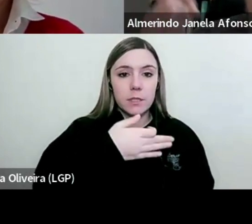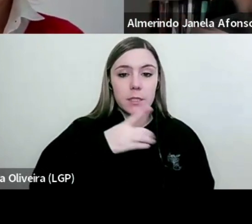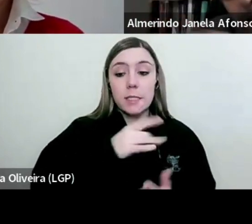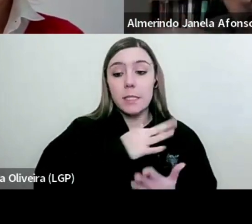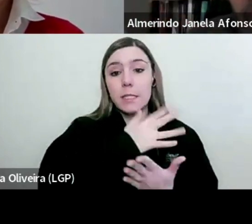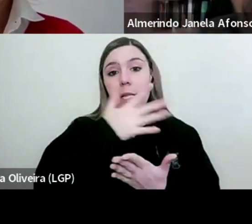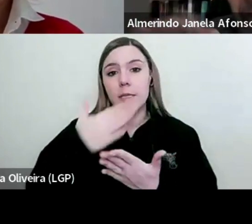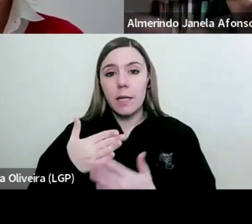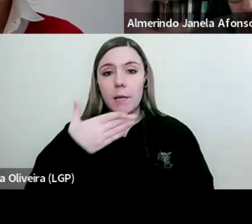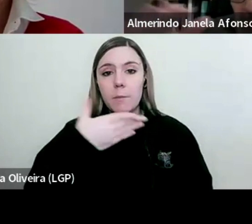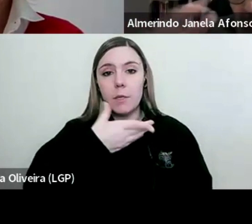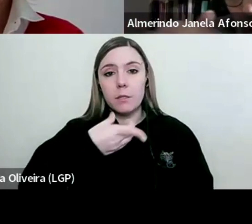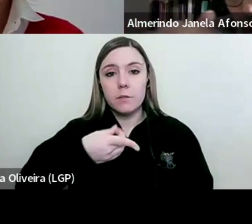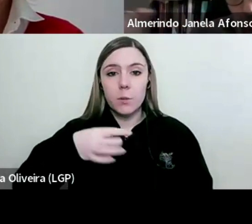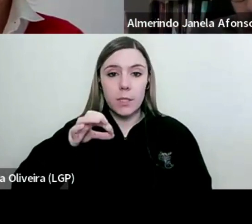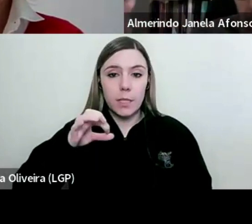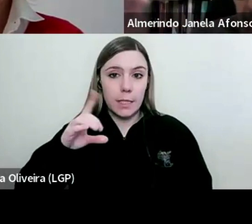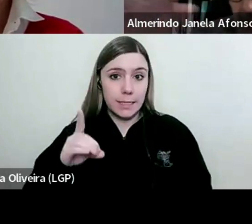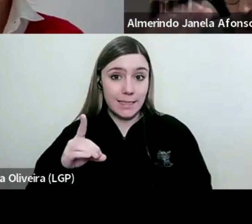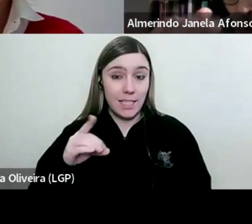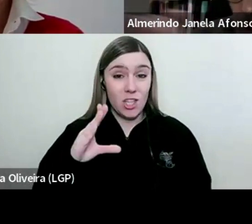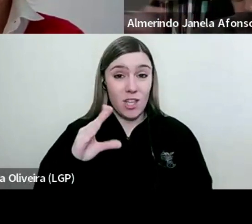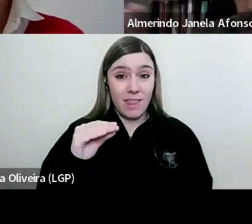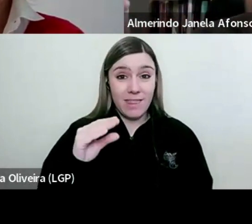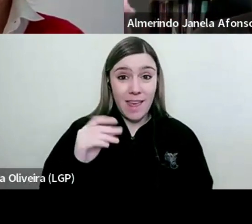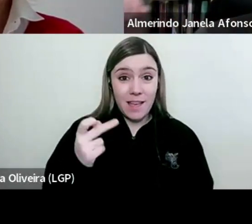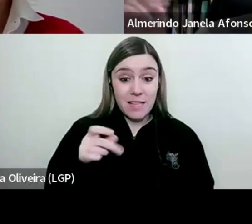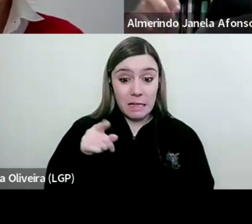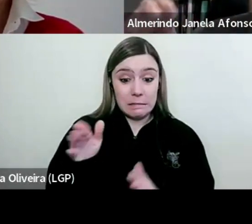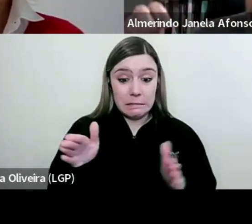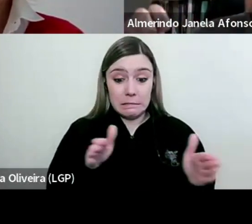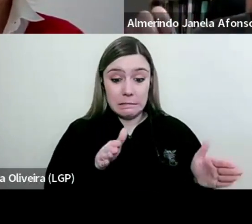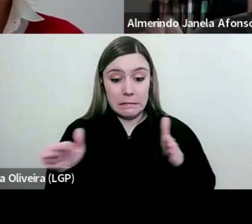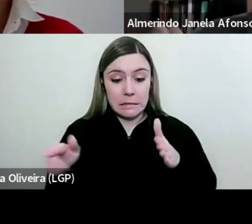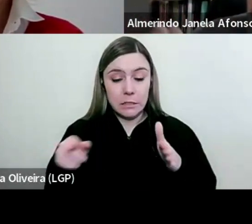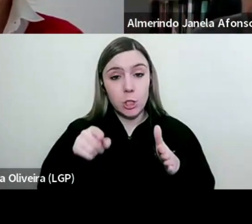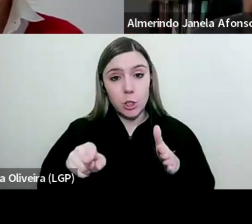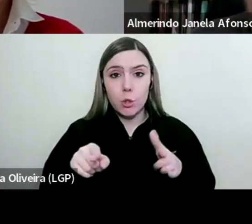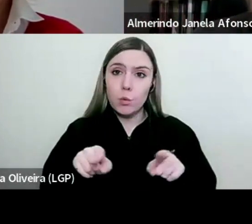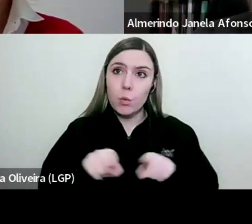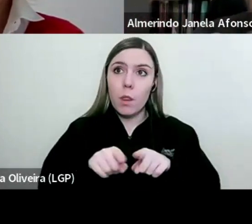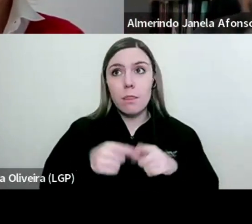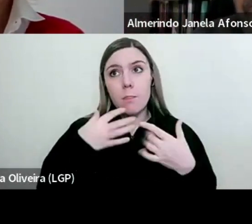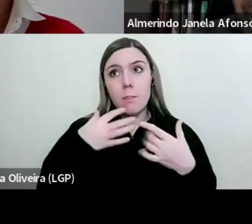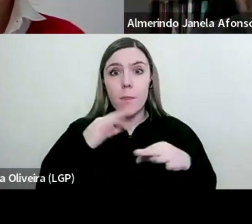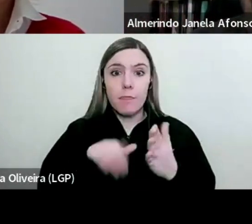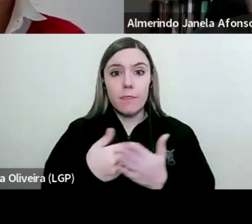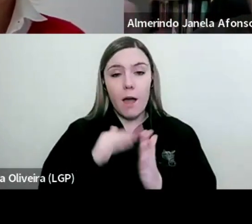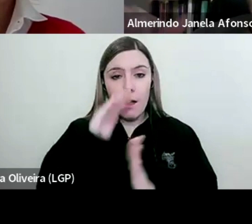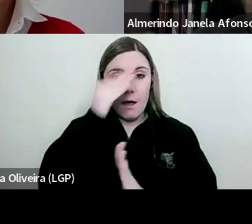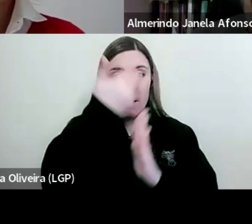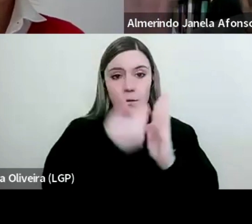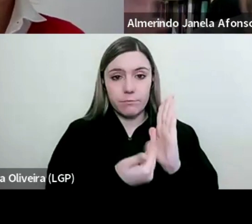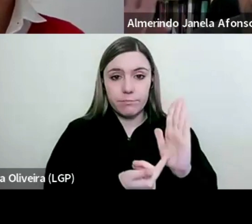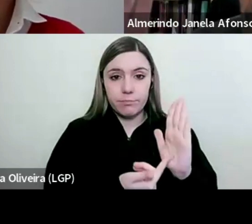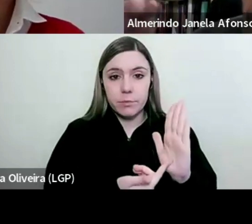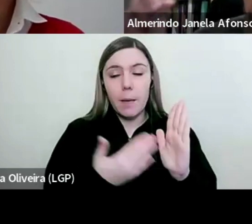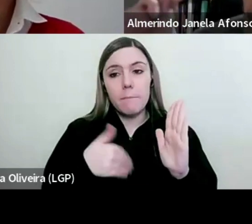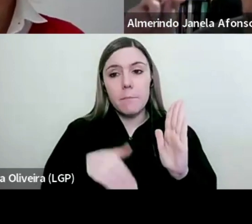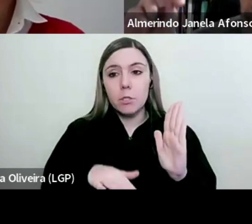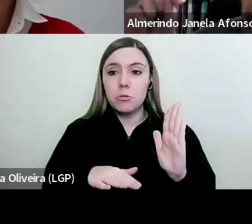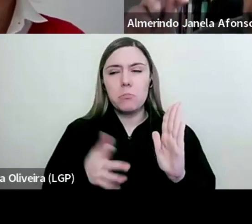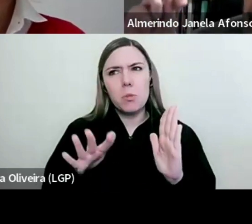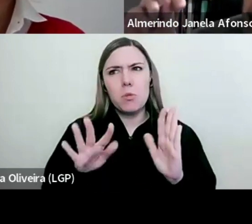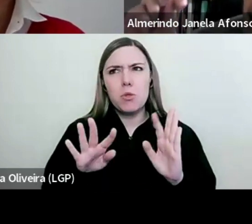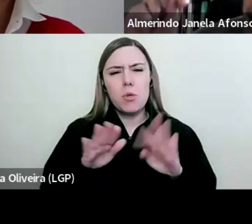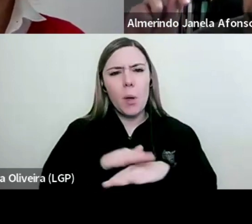Aquilo que ficou muitas vezes consagrado como normalização constitucional e que termina mais ou menos